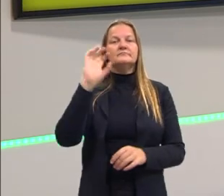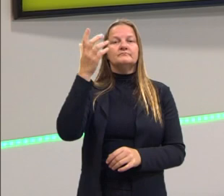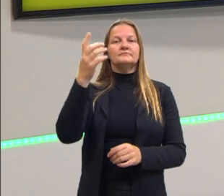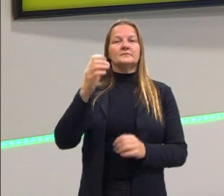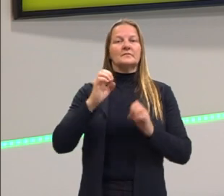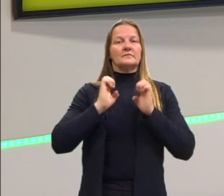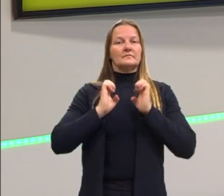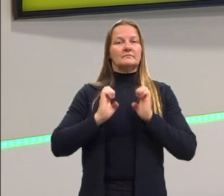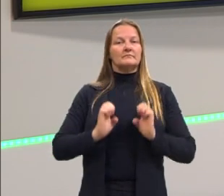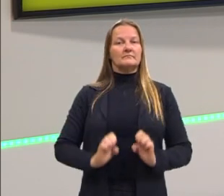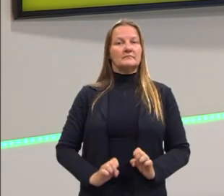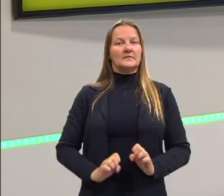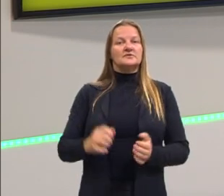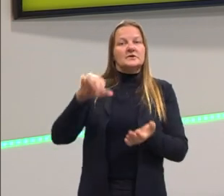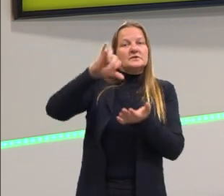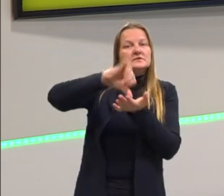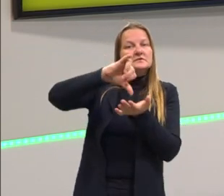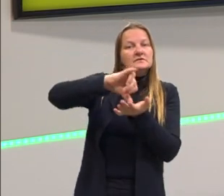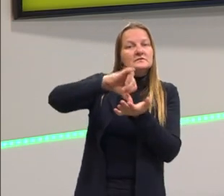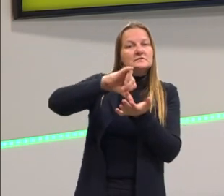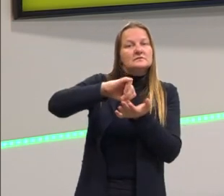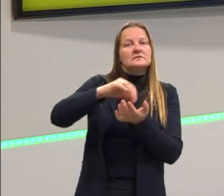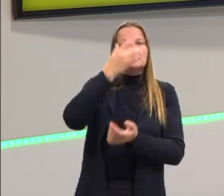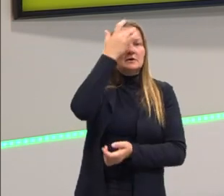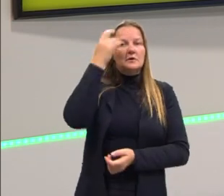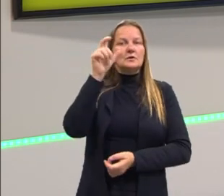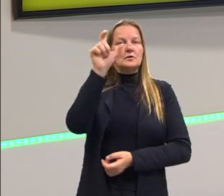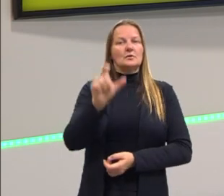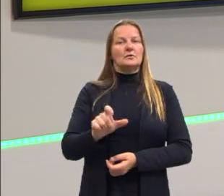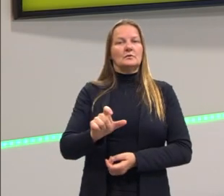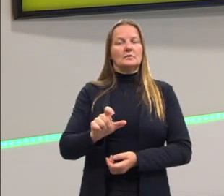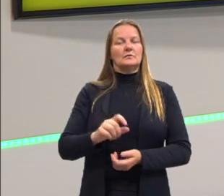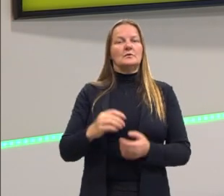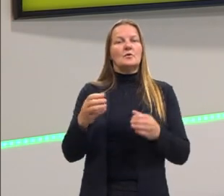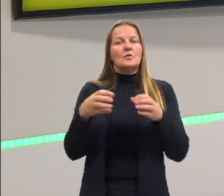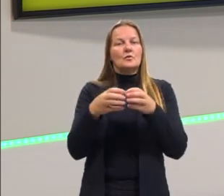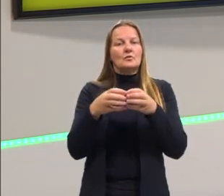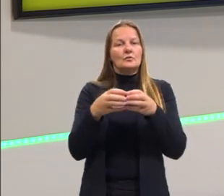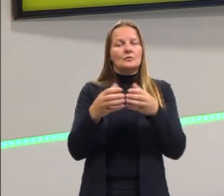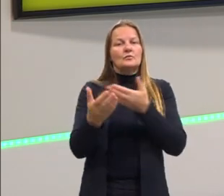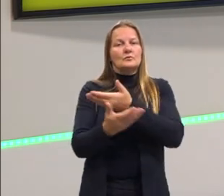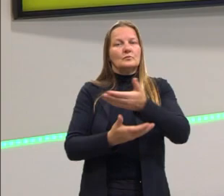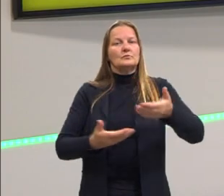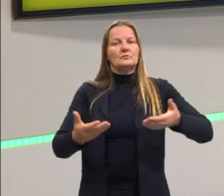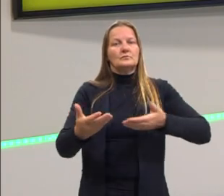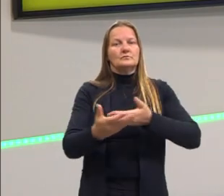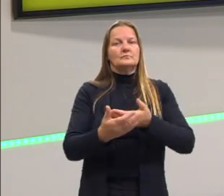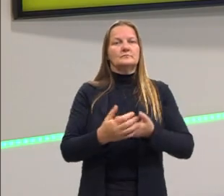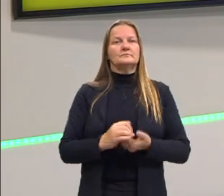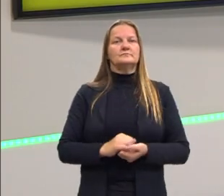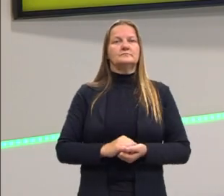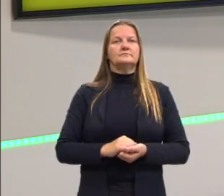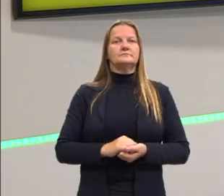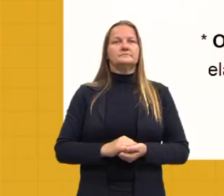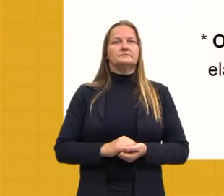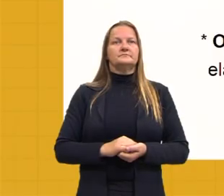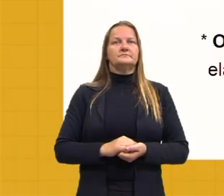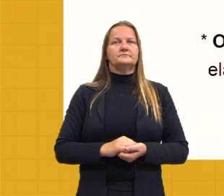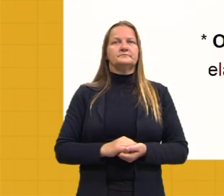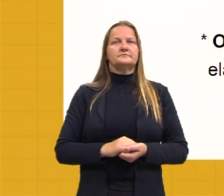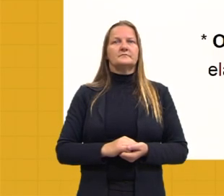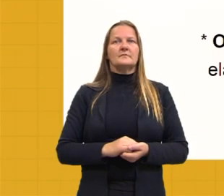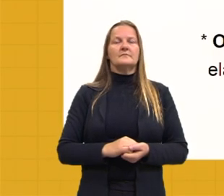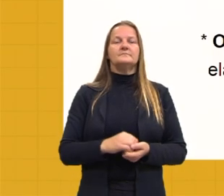a partir do ser humano, mas sempre pensando nessa questão coletiva. David Hume, ele é